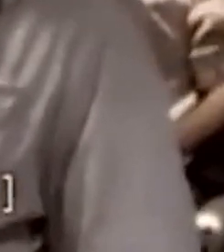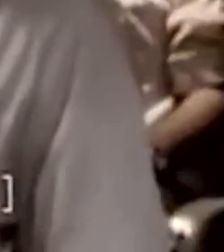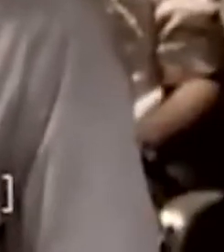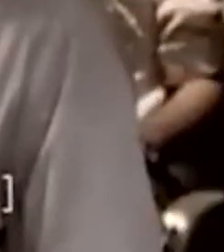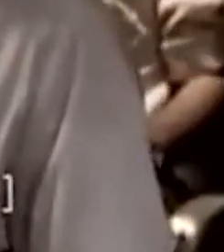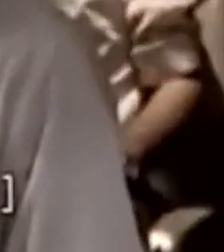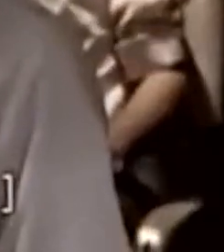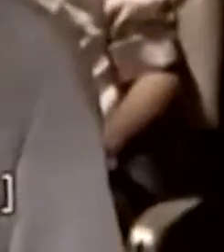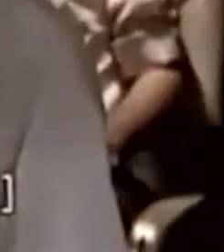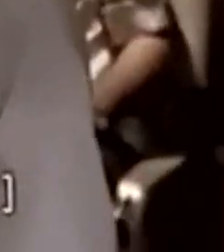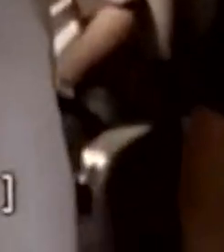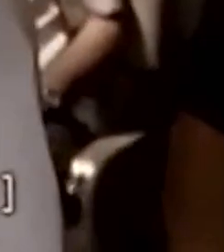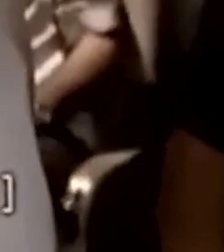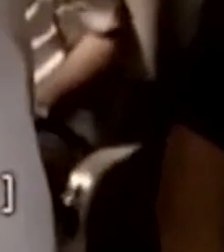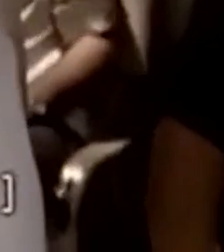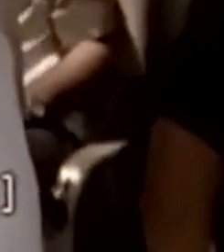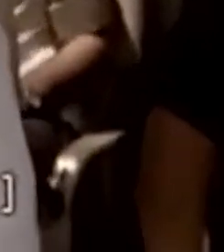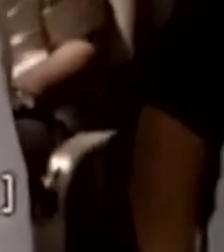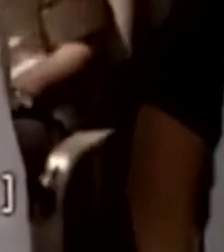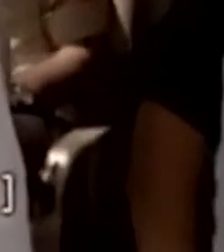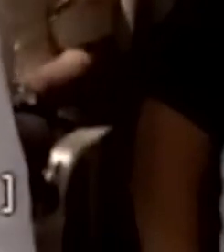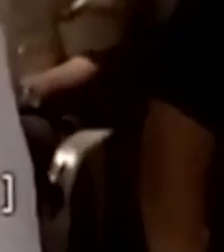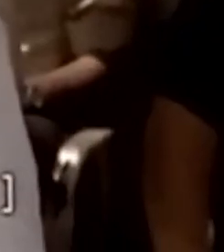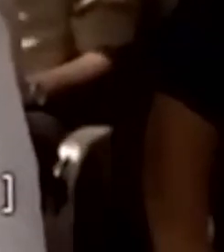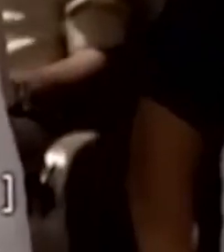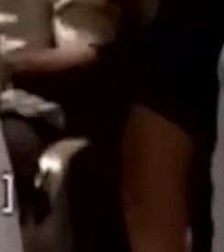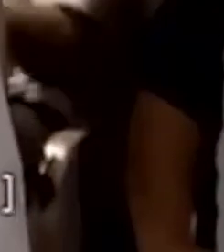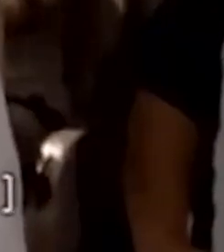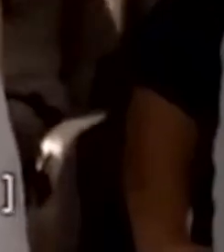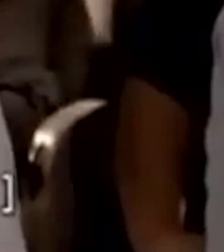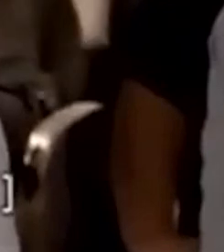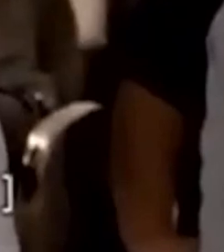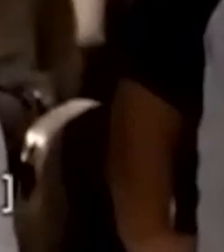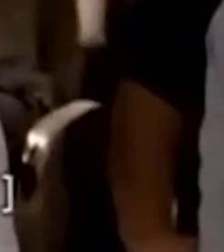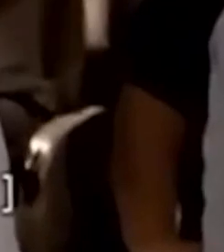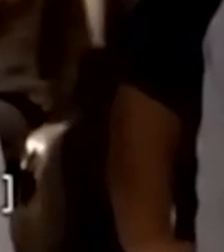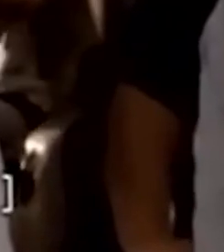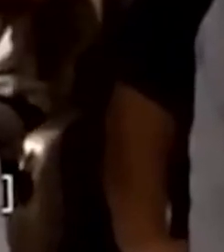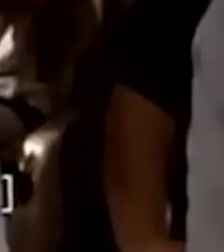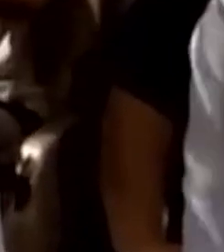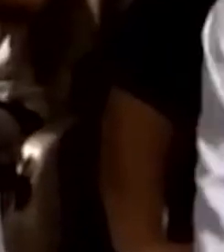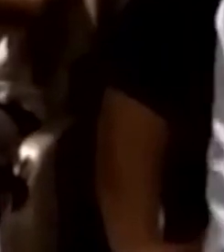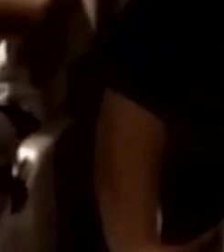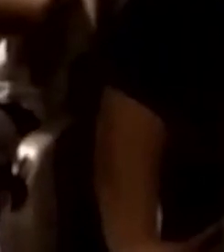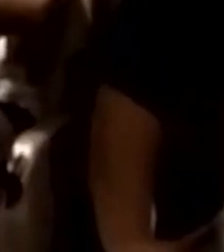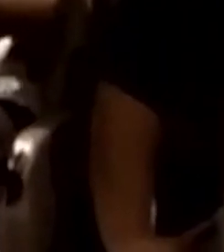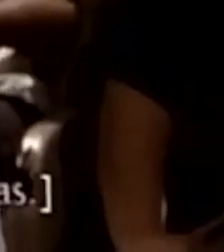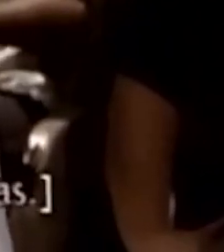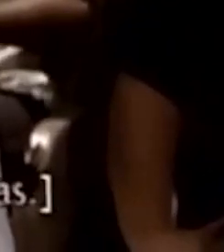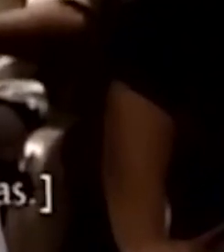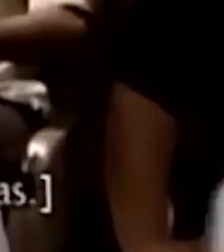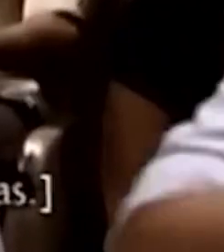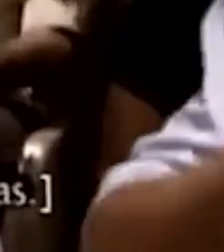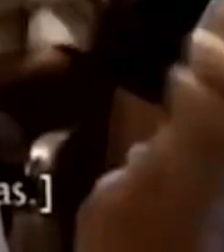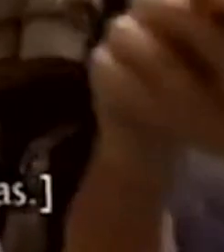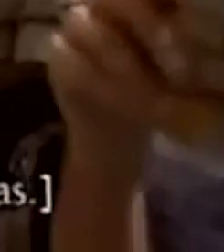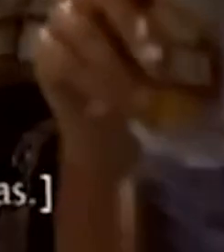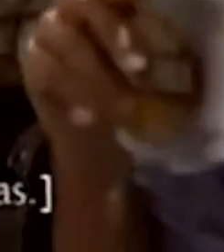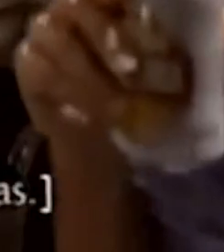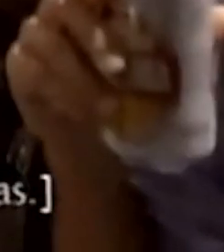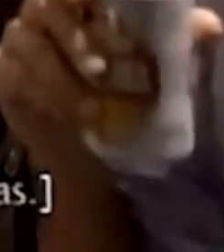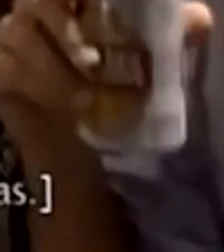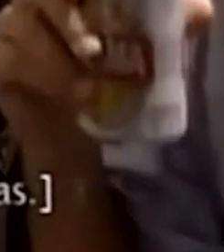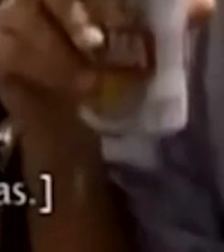era o fruto de uma igreja católica conservadora. E eu era fruto